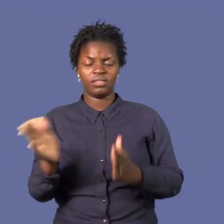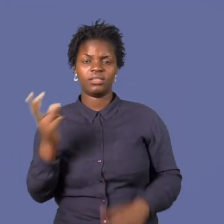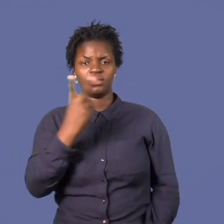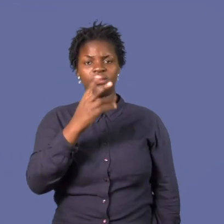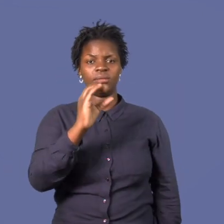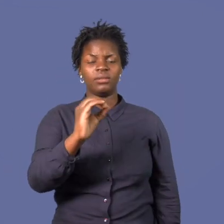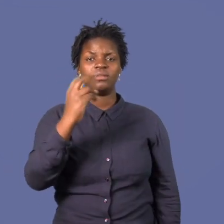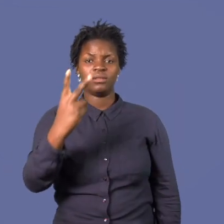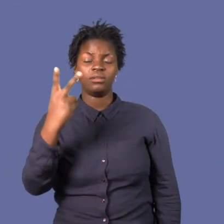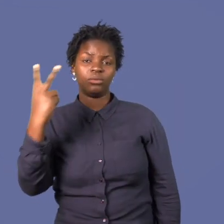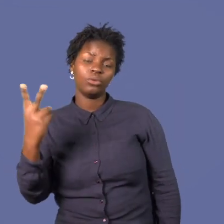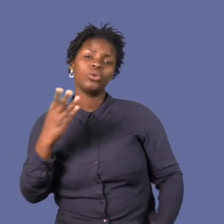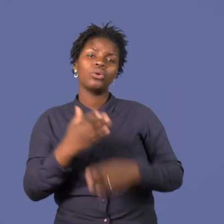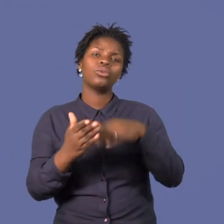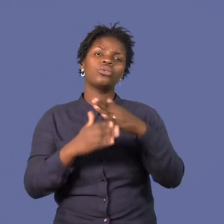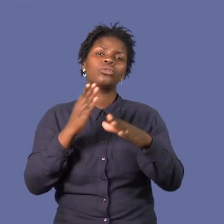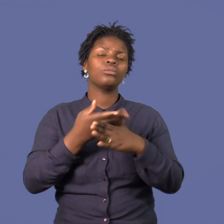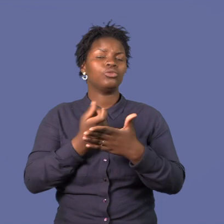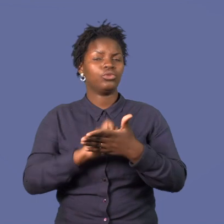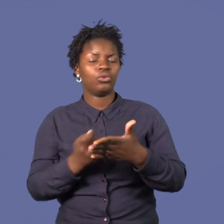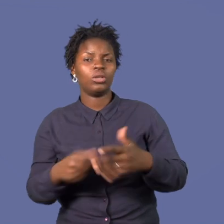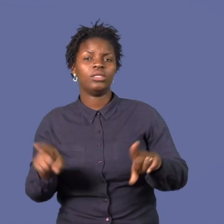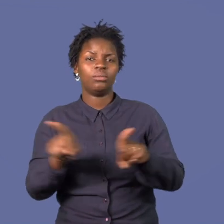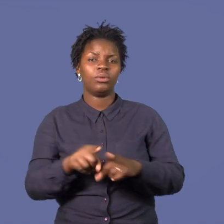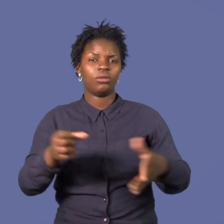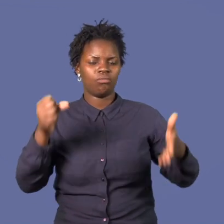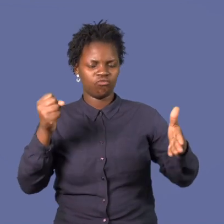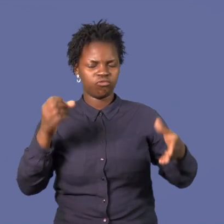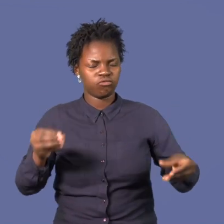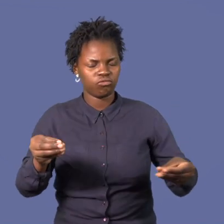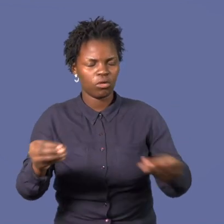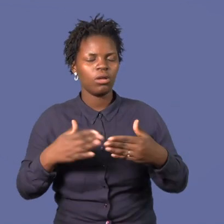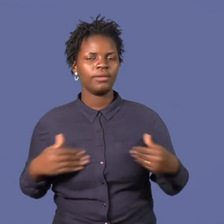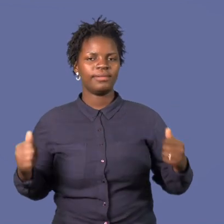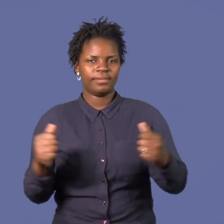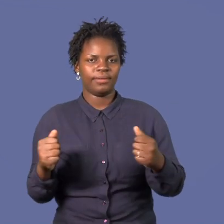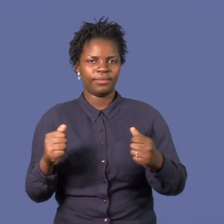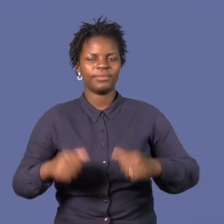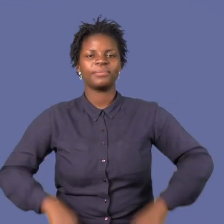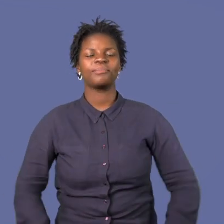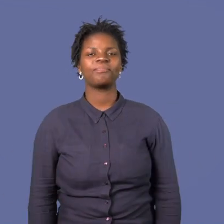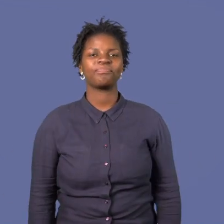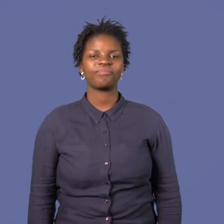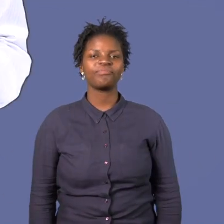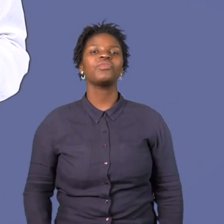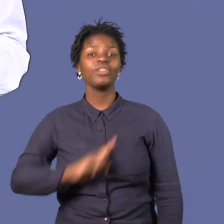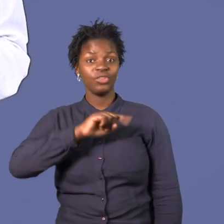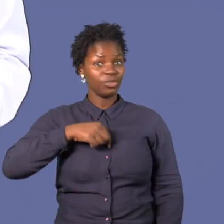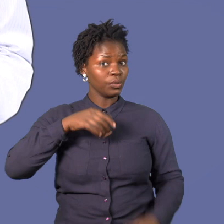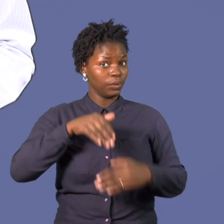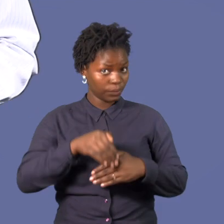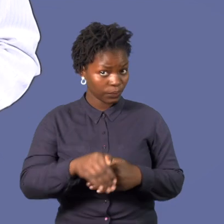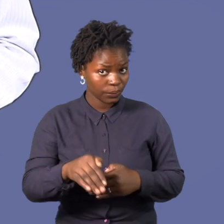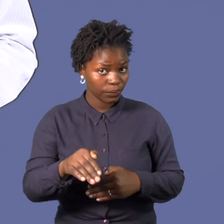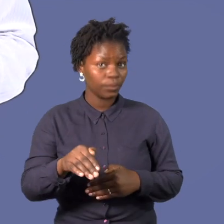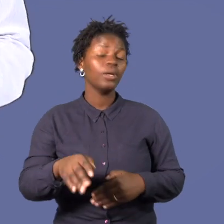peso das isenções na receita total tem vindo a sofrer oscilações acentuadas. Ora, vejamos. Em